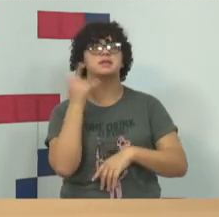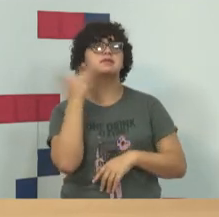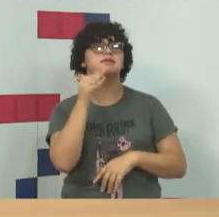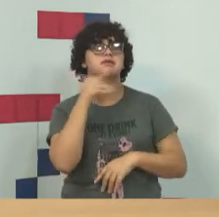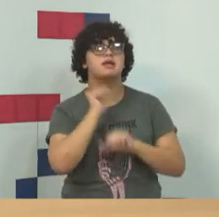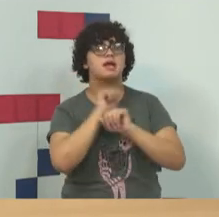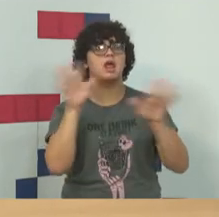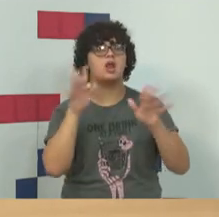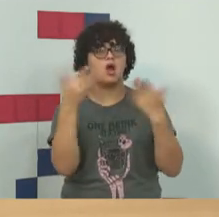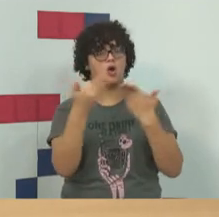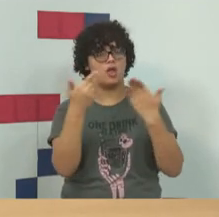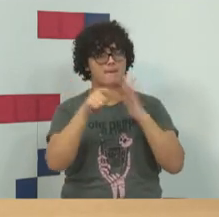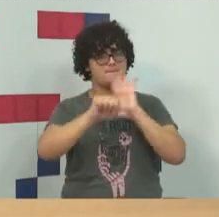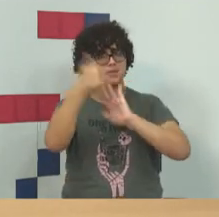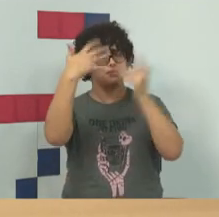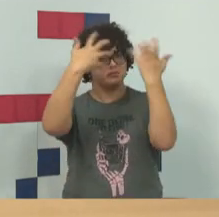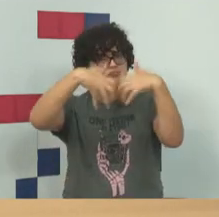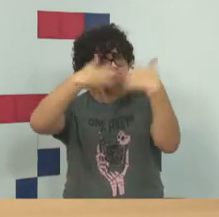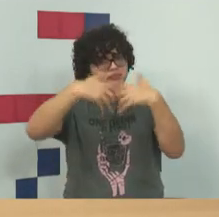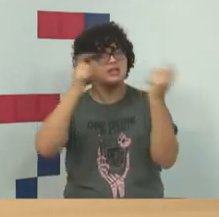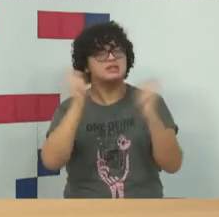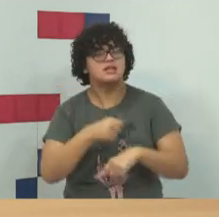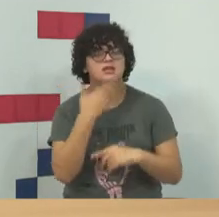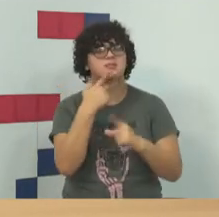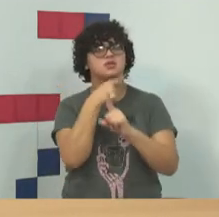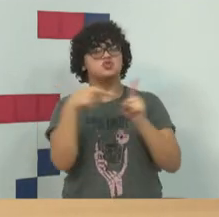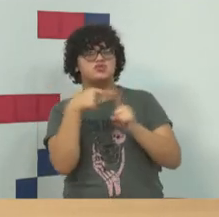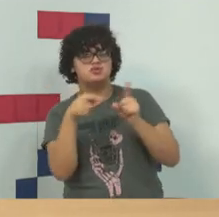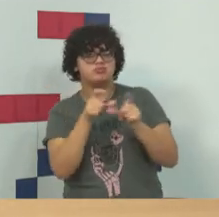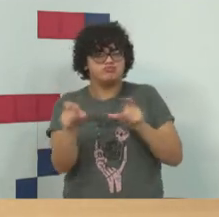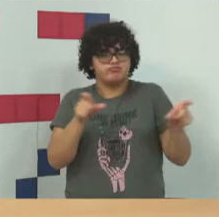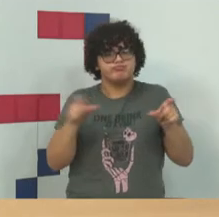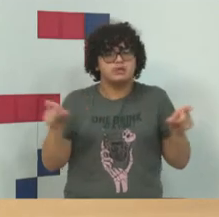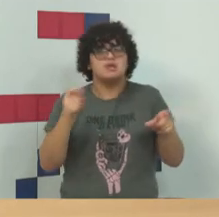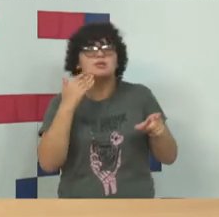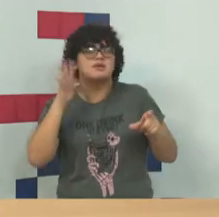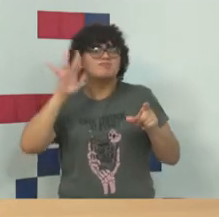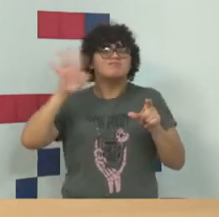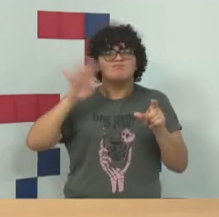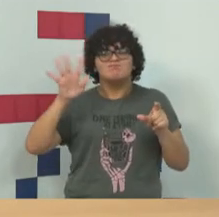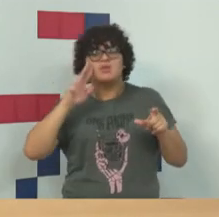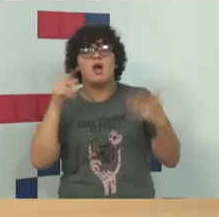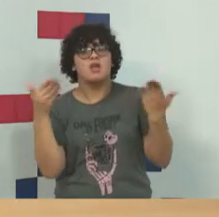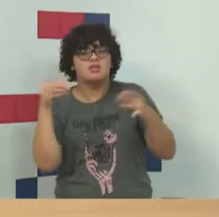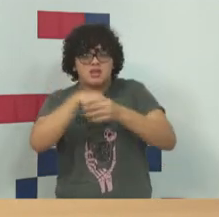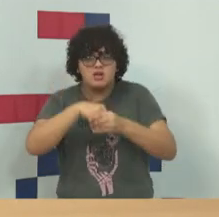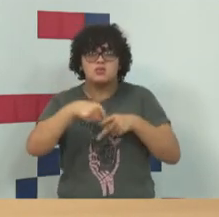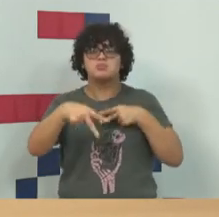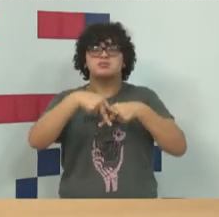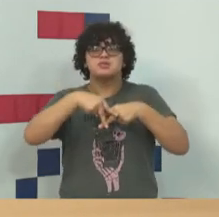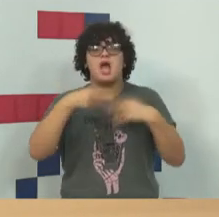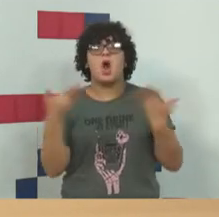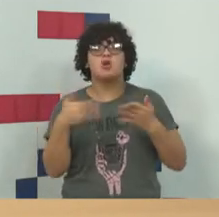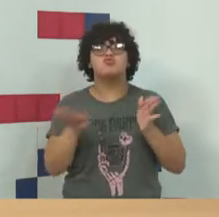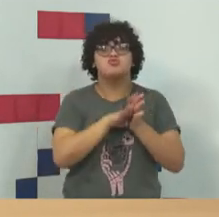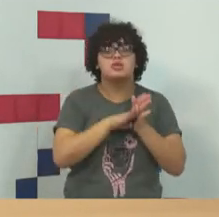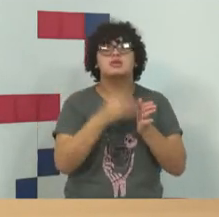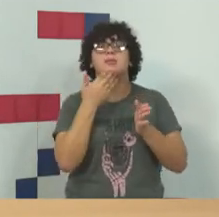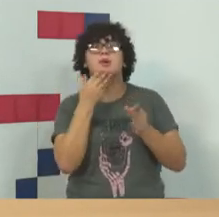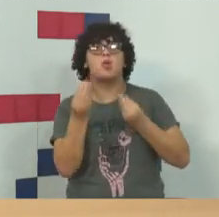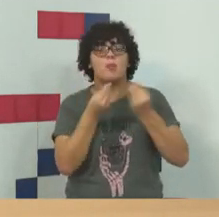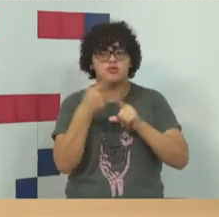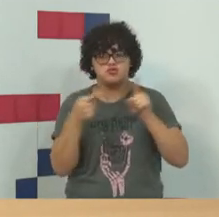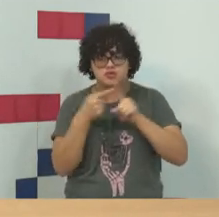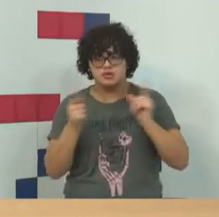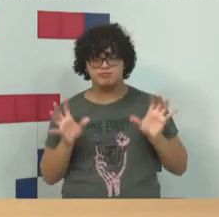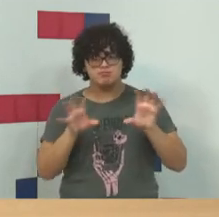no primeiro raciocínio, vai haver uma divisão em um dado momento da reflexão penal, quando você chega nessa divisão,